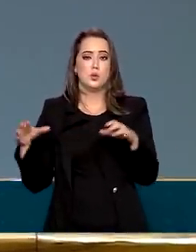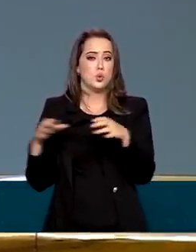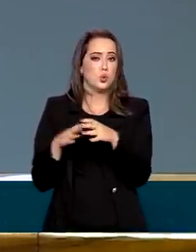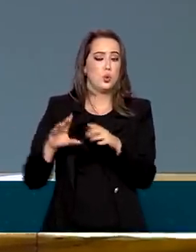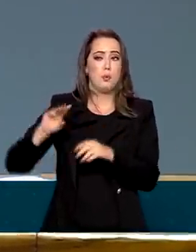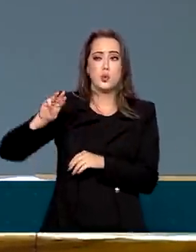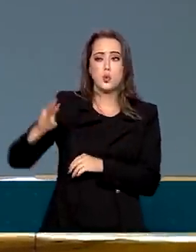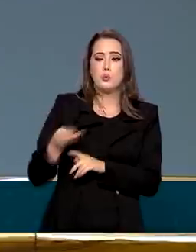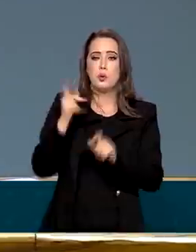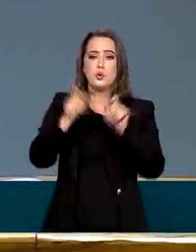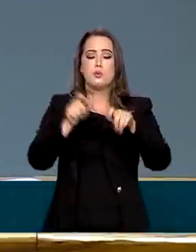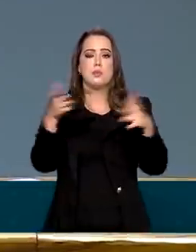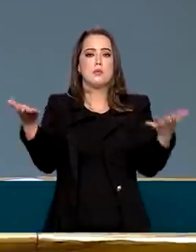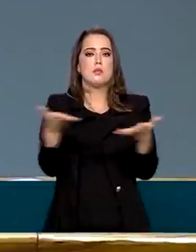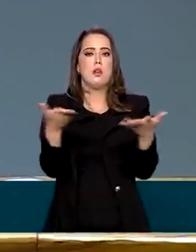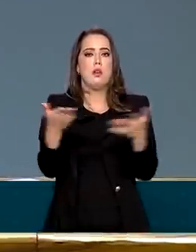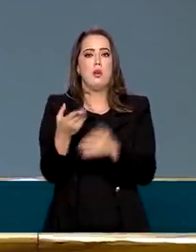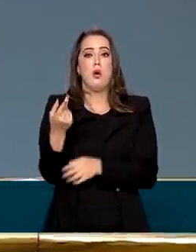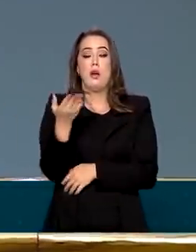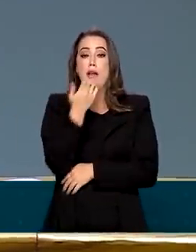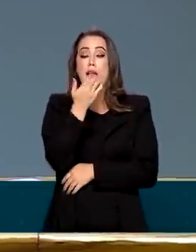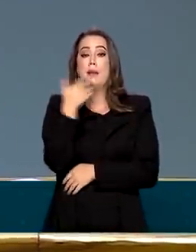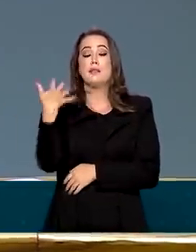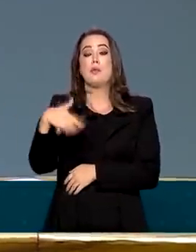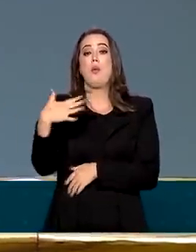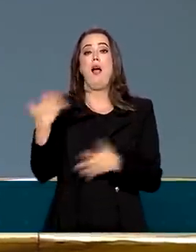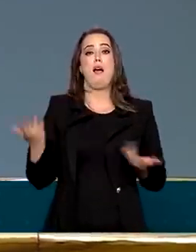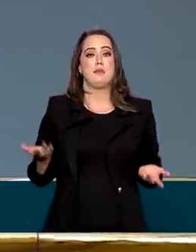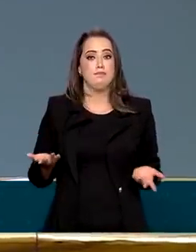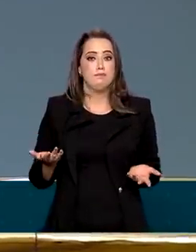milhões de brasileiros agora que a comida subiu, o fogo,